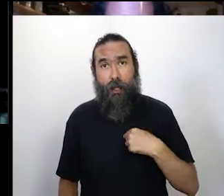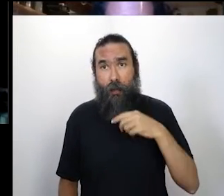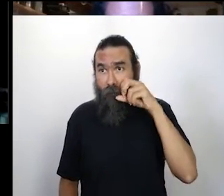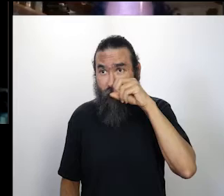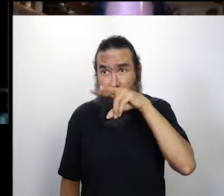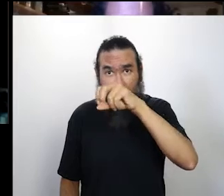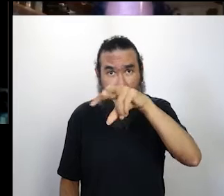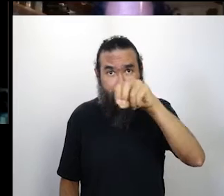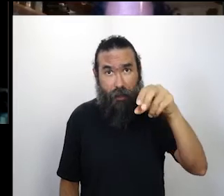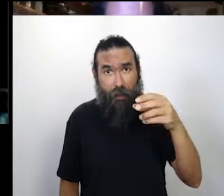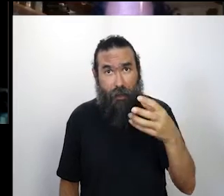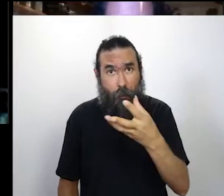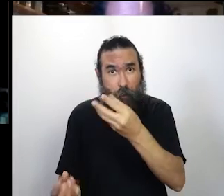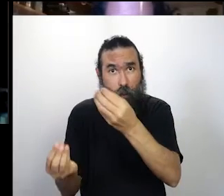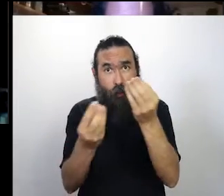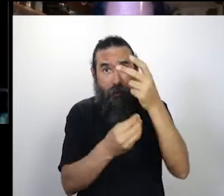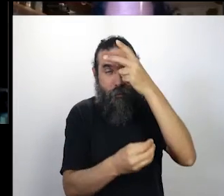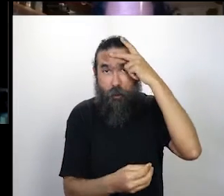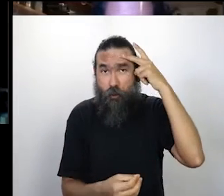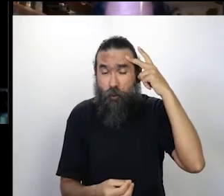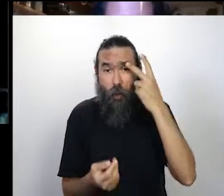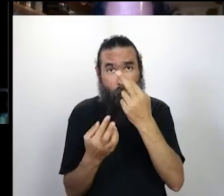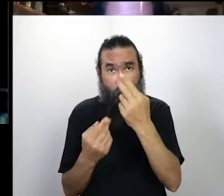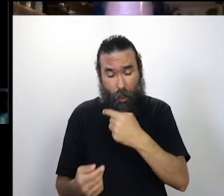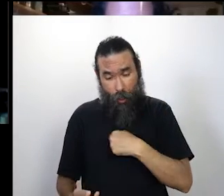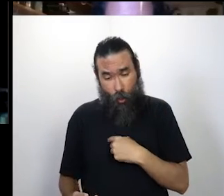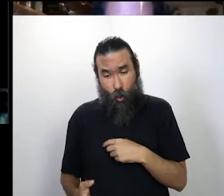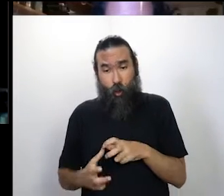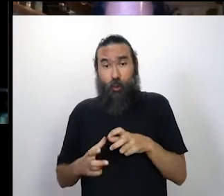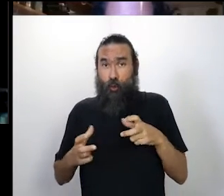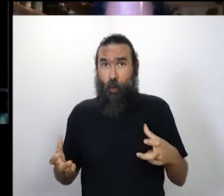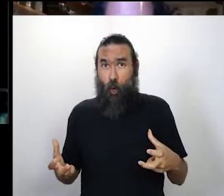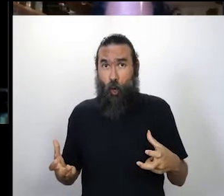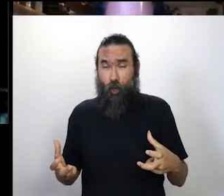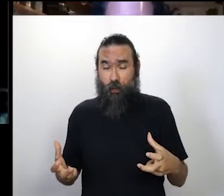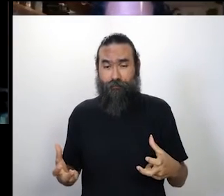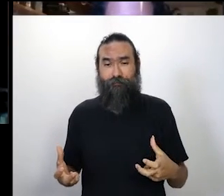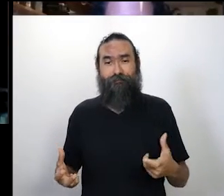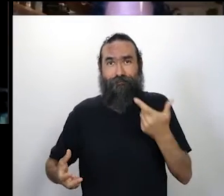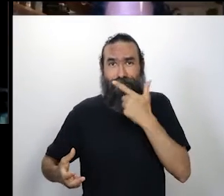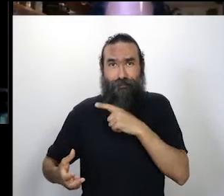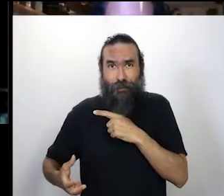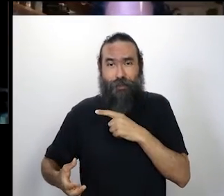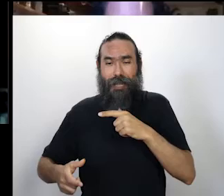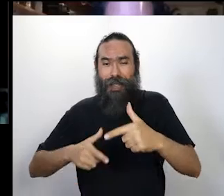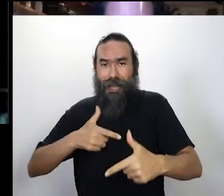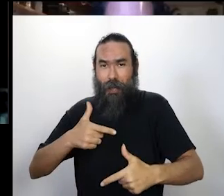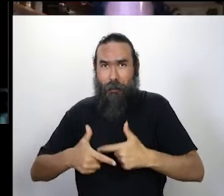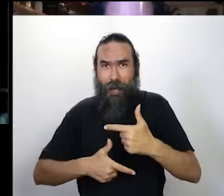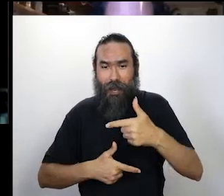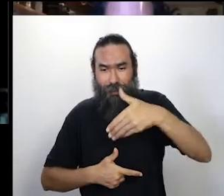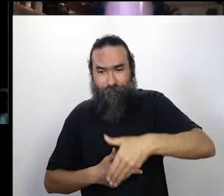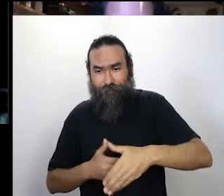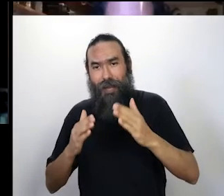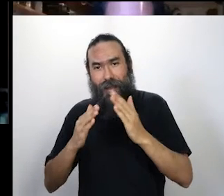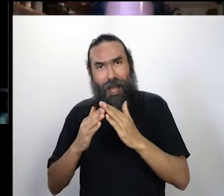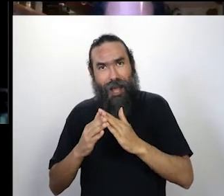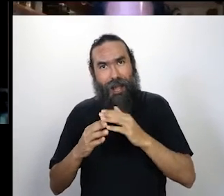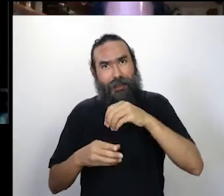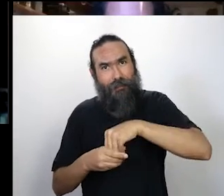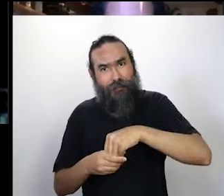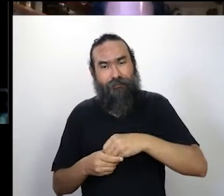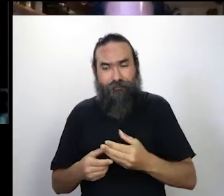muita gente, eu também estou tendo a sorte, como o Gabriel disse, de estar conseguindo esse fluxo, de conseguir trabalhar,